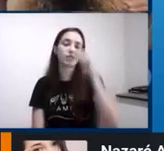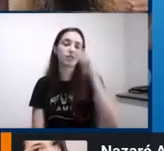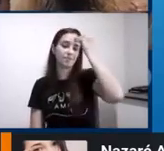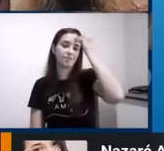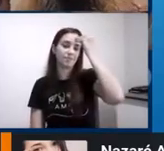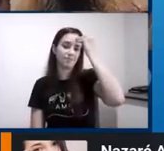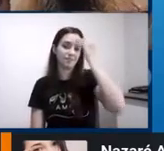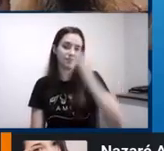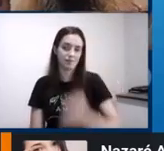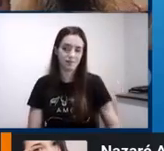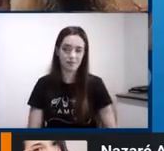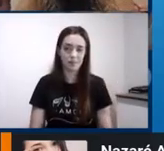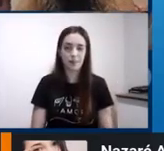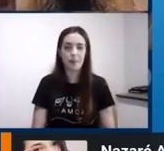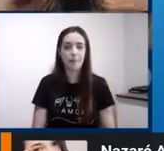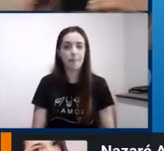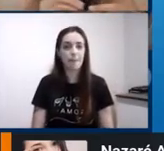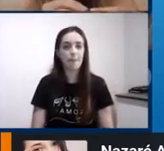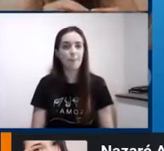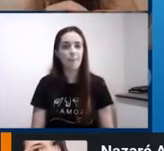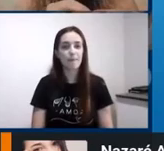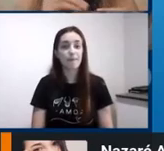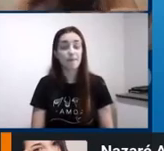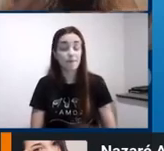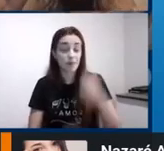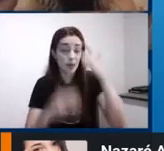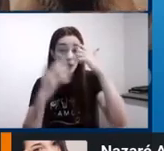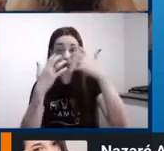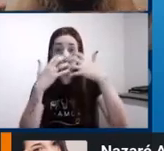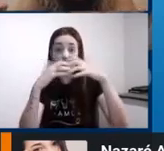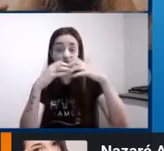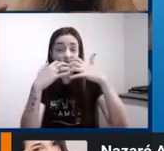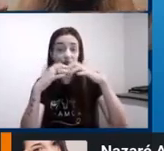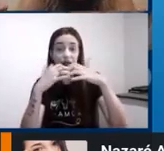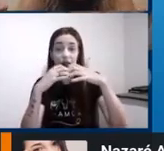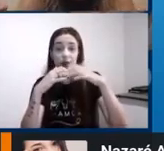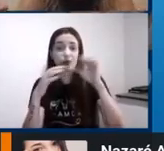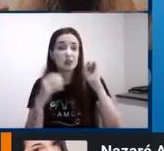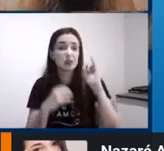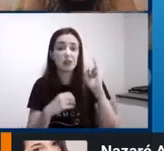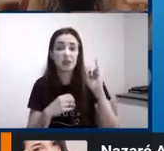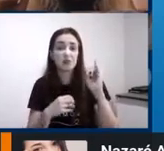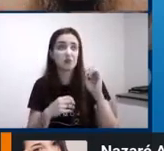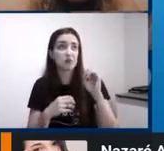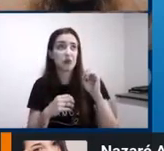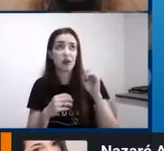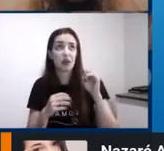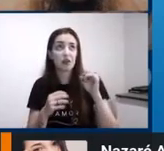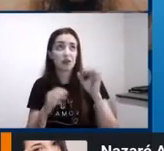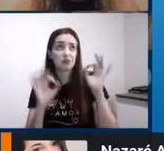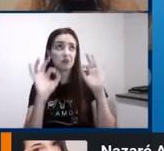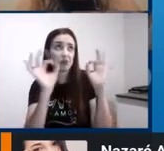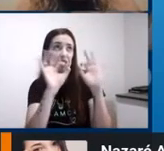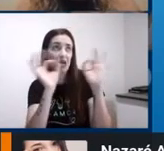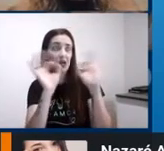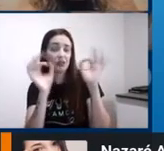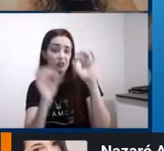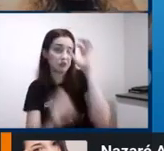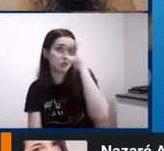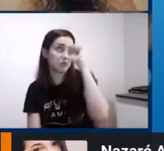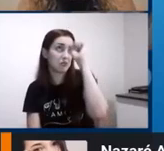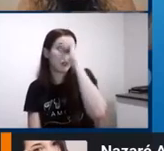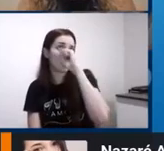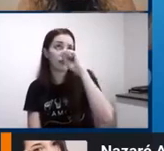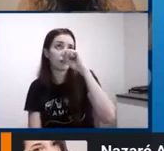cérebro vai descartar durante o sono ele não vai ter tempo suficiente para escolher essas redes neuronais em